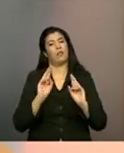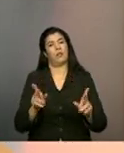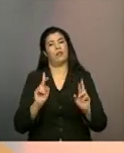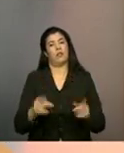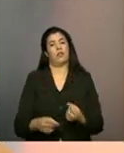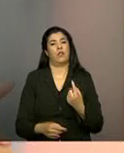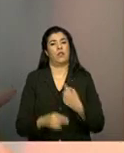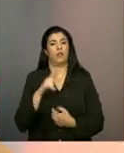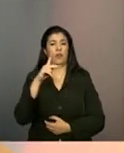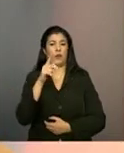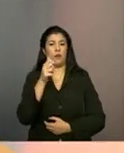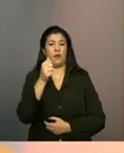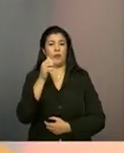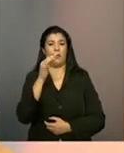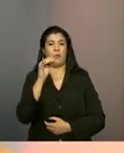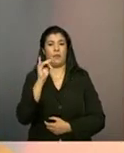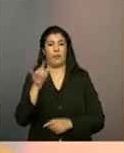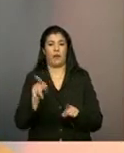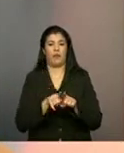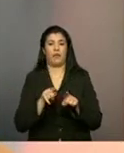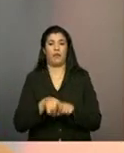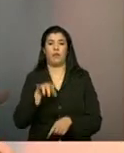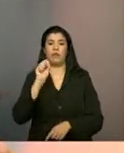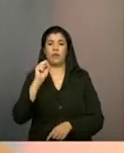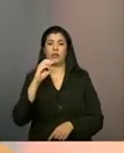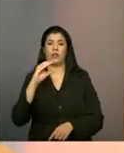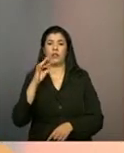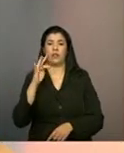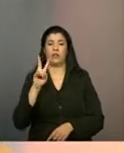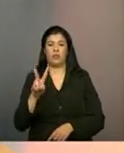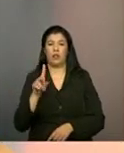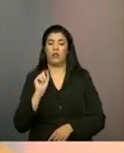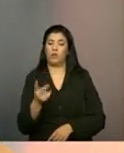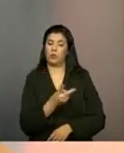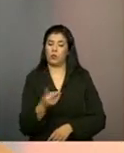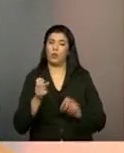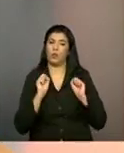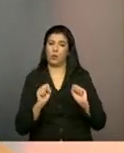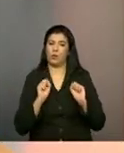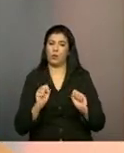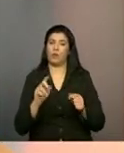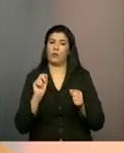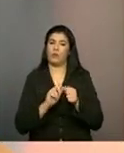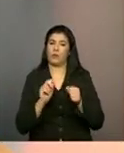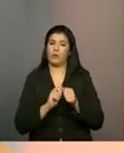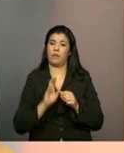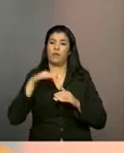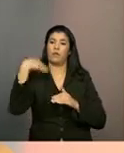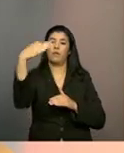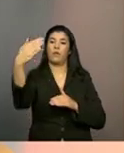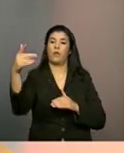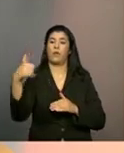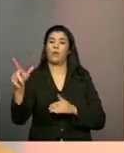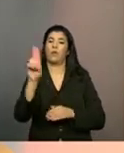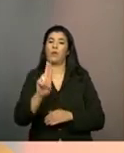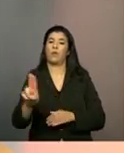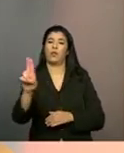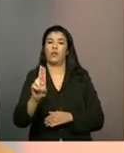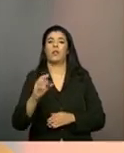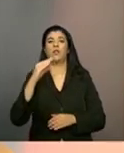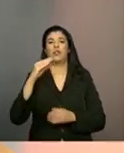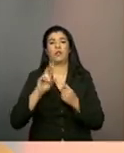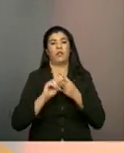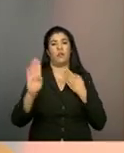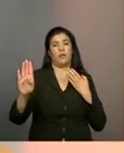entre PAIF e o serviço de convivência. Ele pode sim ser executado, além do CRAS, em outras unidades. Pois é,